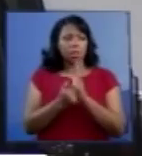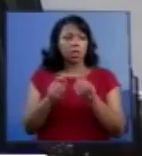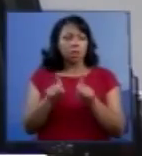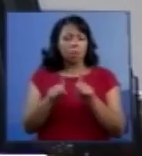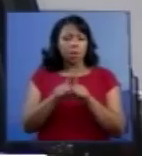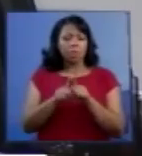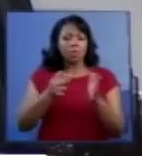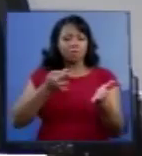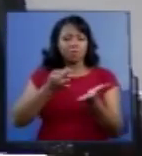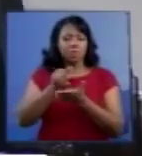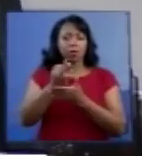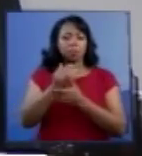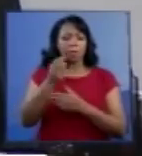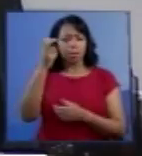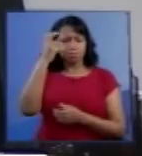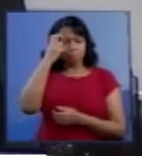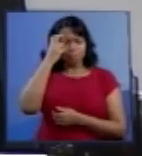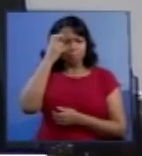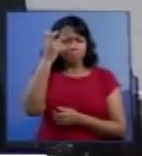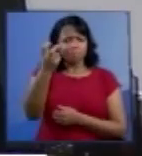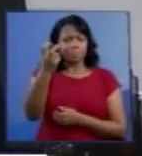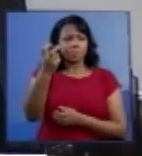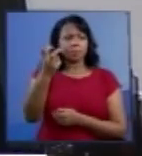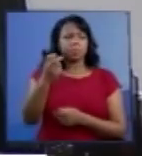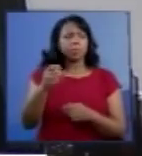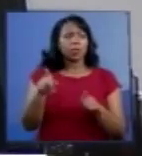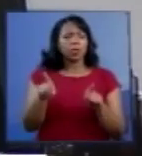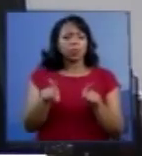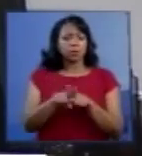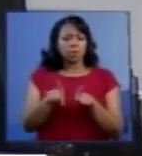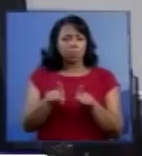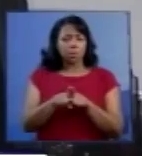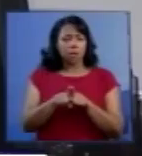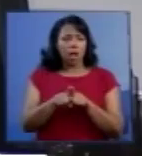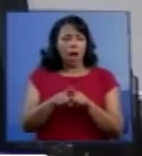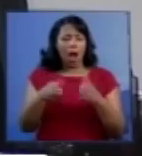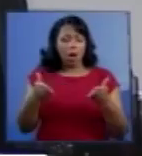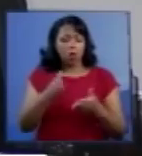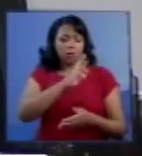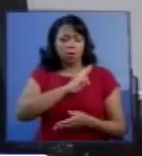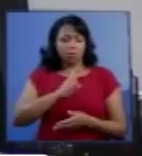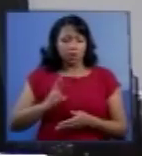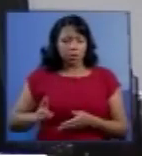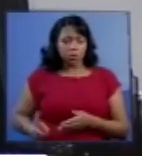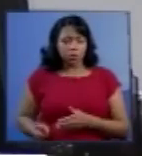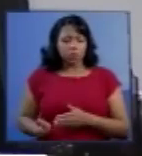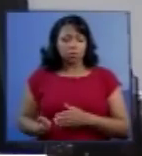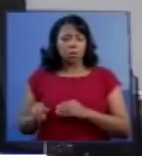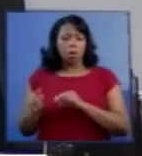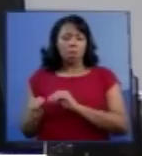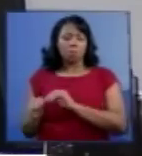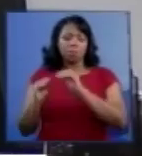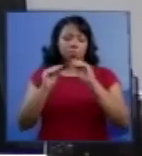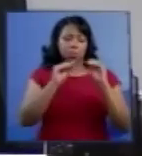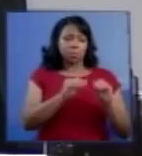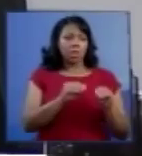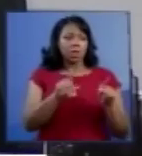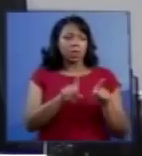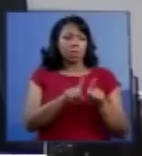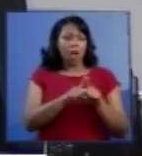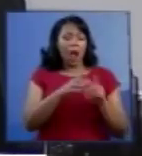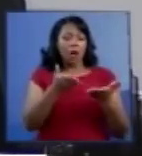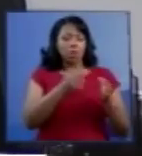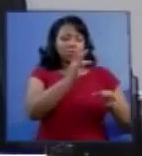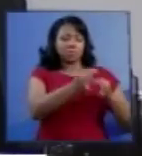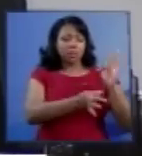pela fidelidade intelectual. E passamos do campo religioso para o campo